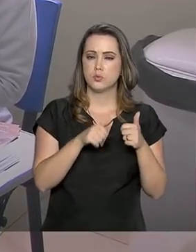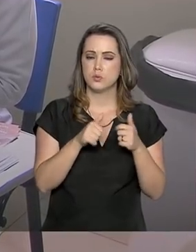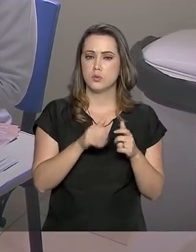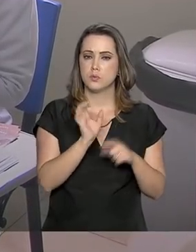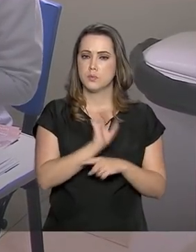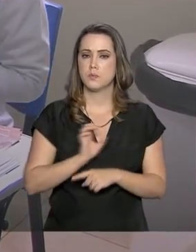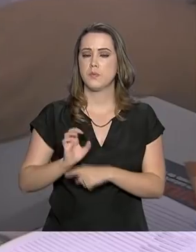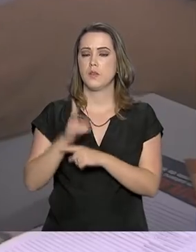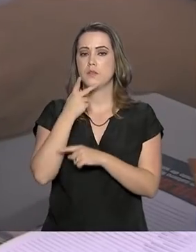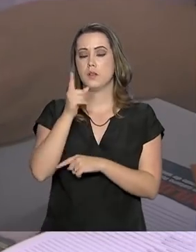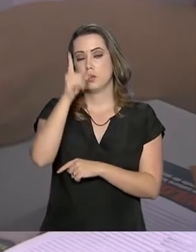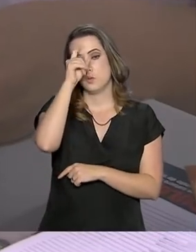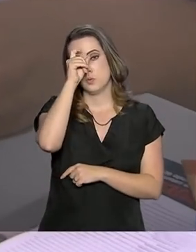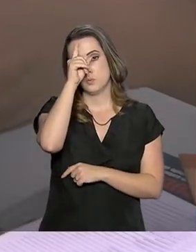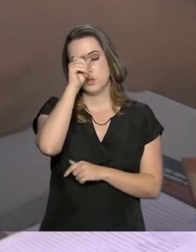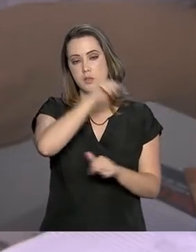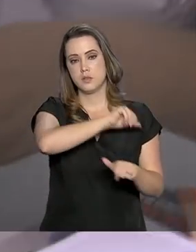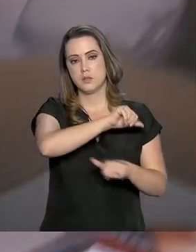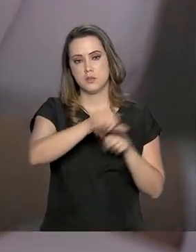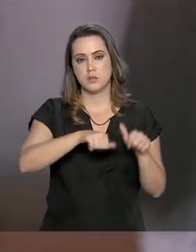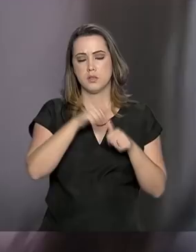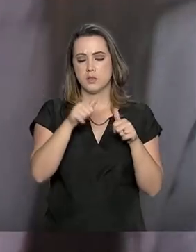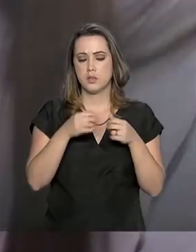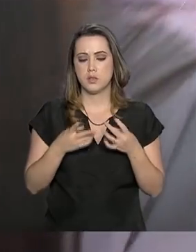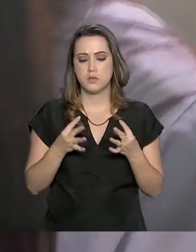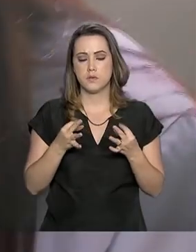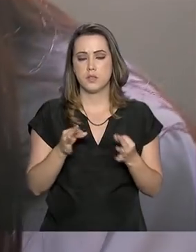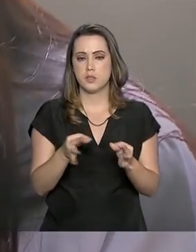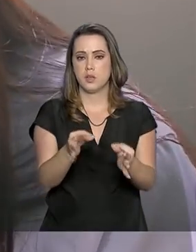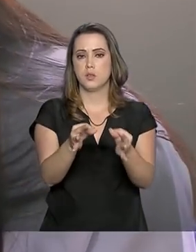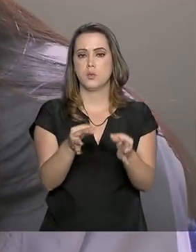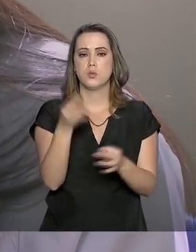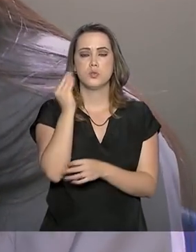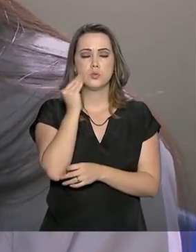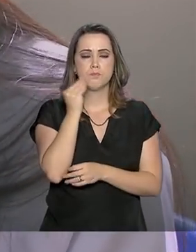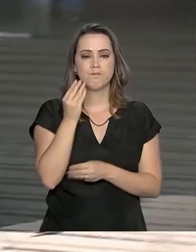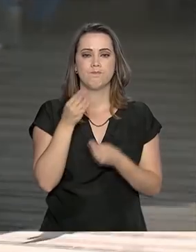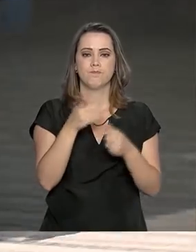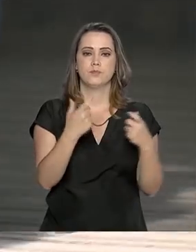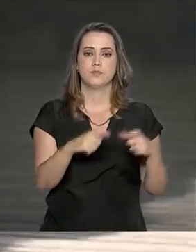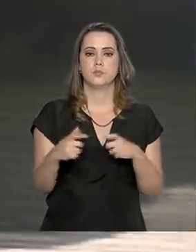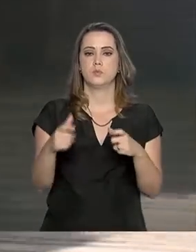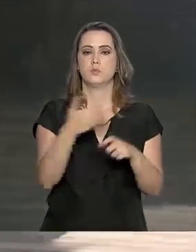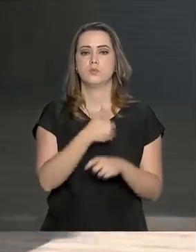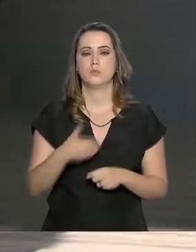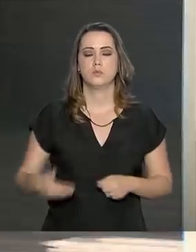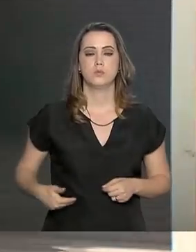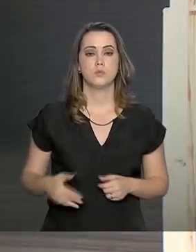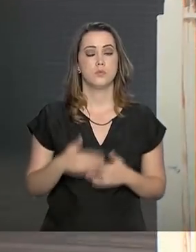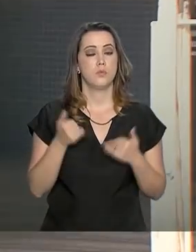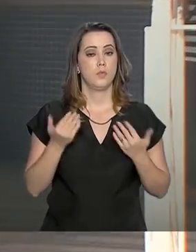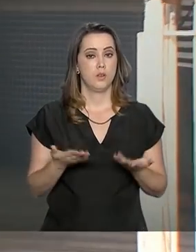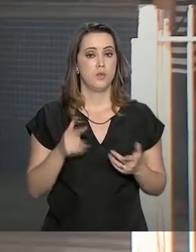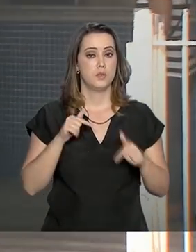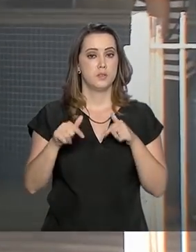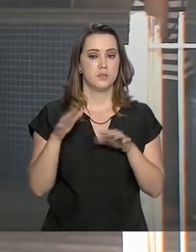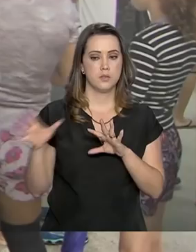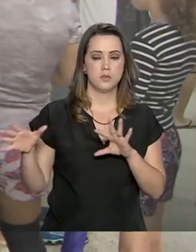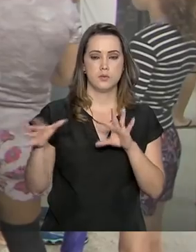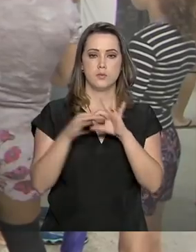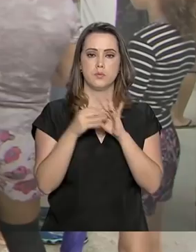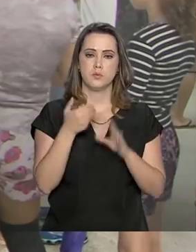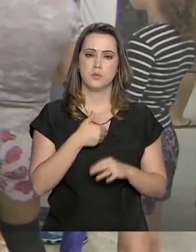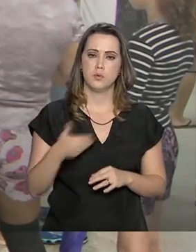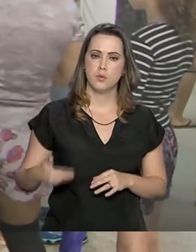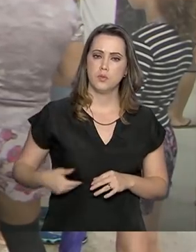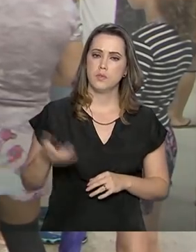esses hospitais de referência vão transferir tecnologia e experiência para as unidades públicas. Com essa ação integrada,